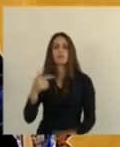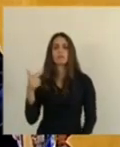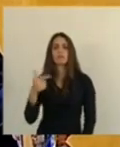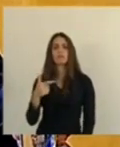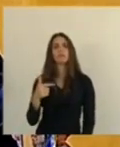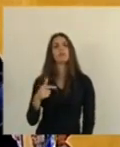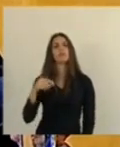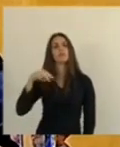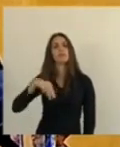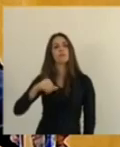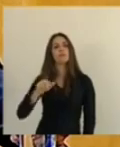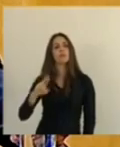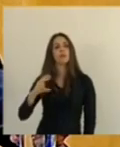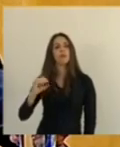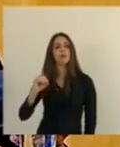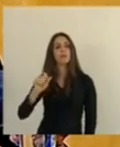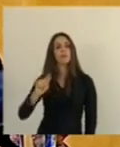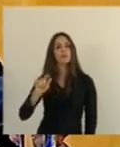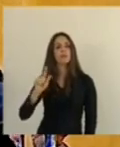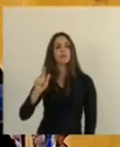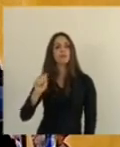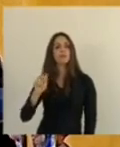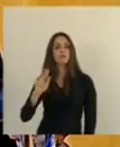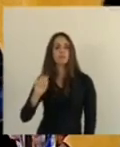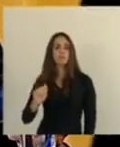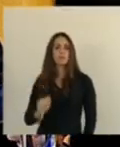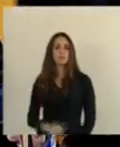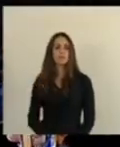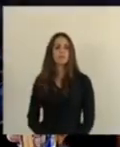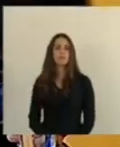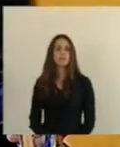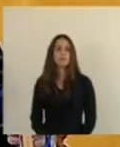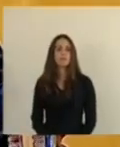Casa, Marcos Garcia, pelo tempo regimental.